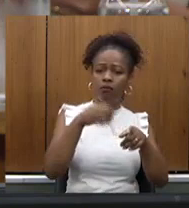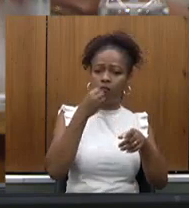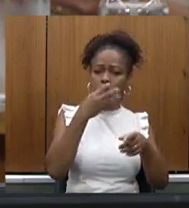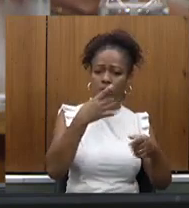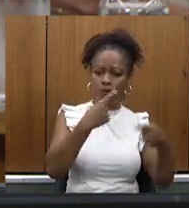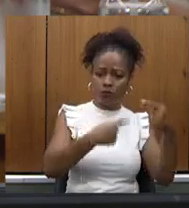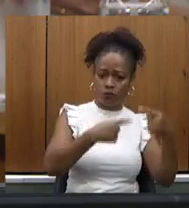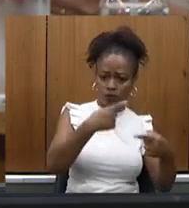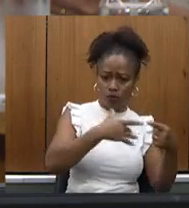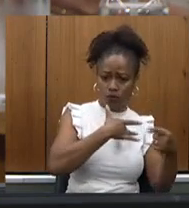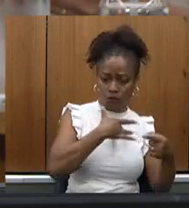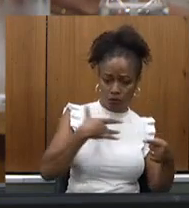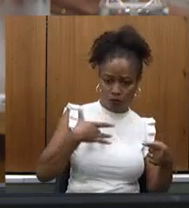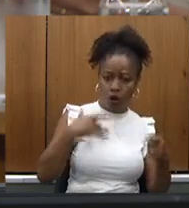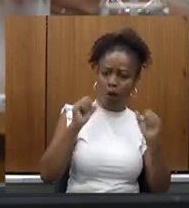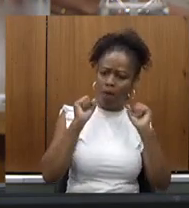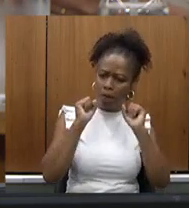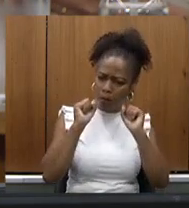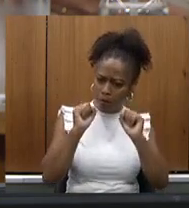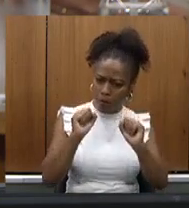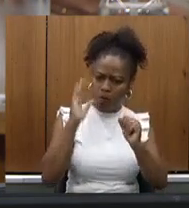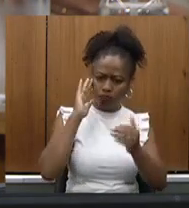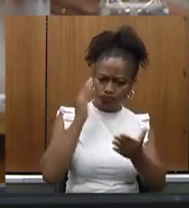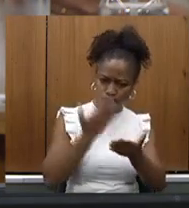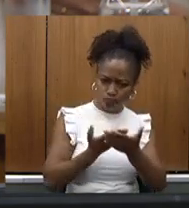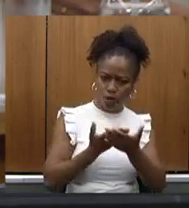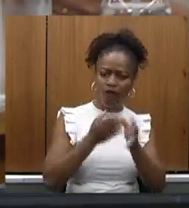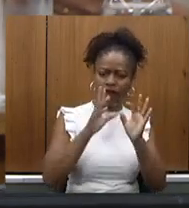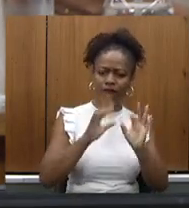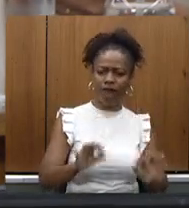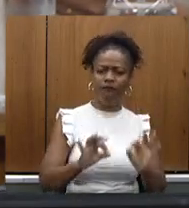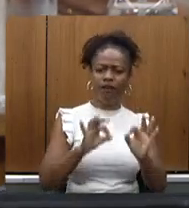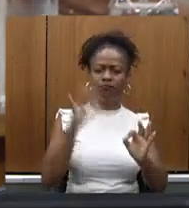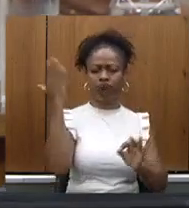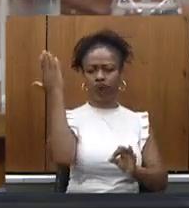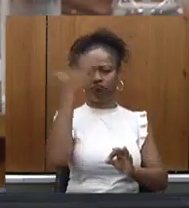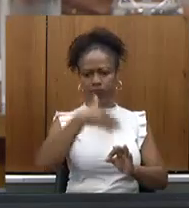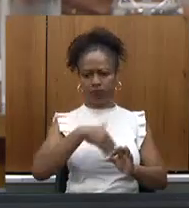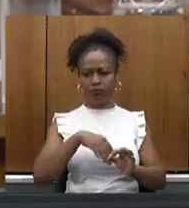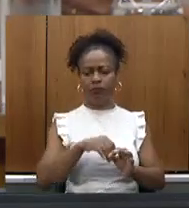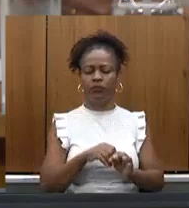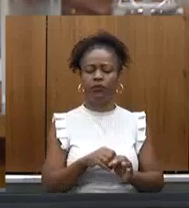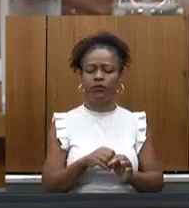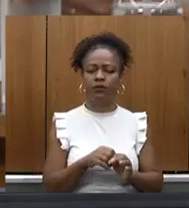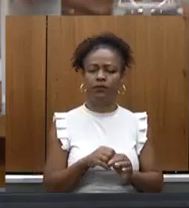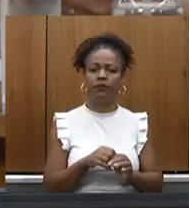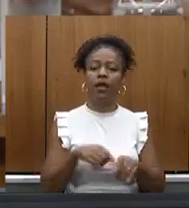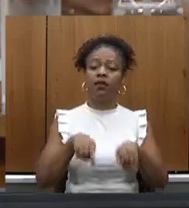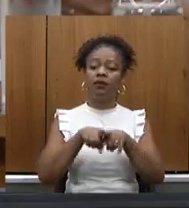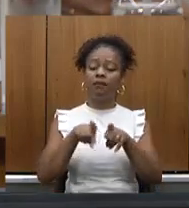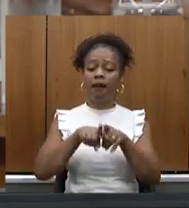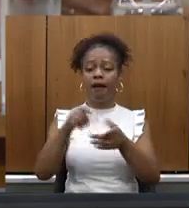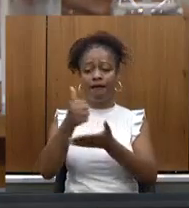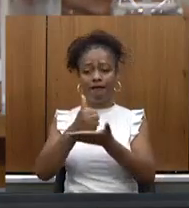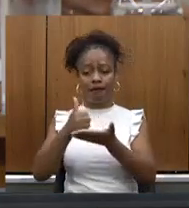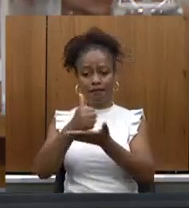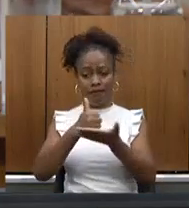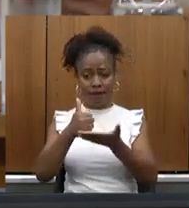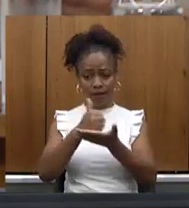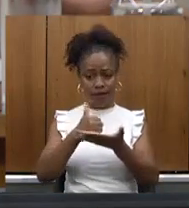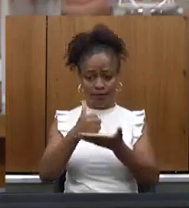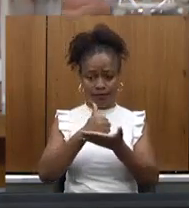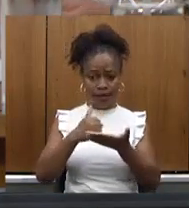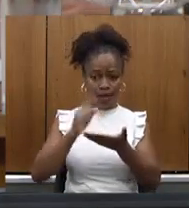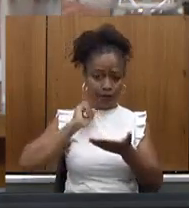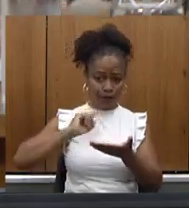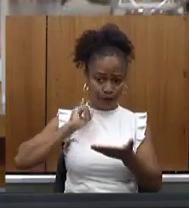anotar que esse mínimo será cumprido não só orçamentariamente, como financeiramente. Farmácia de Minas, a nova Farmácia de Minas.